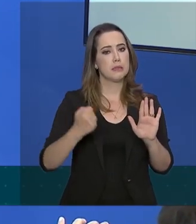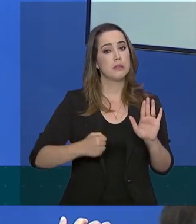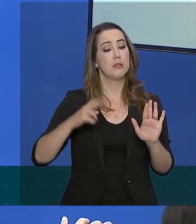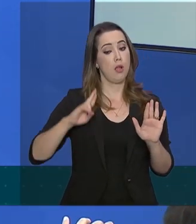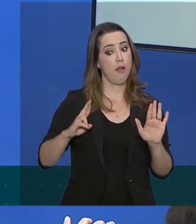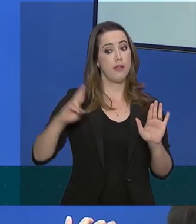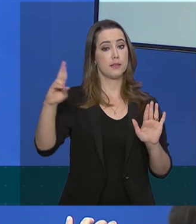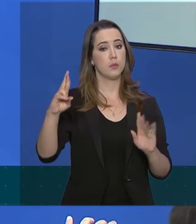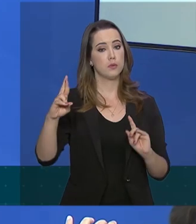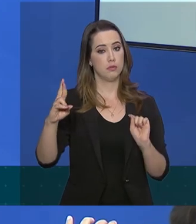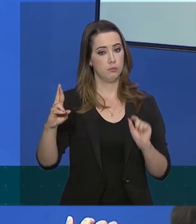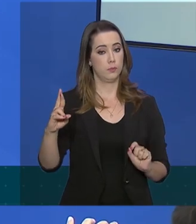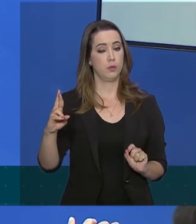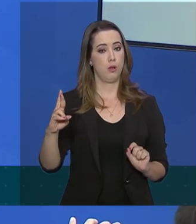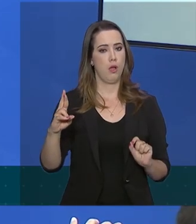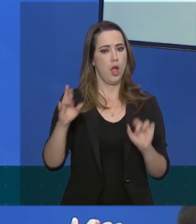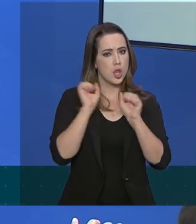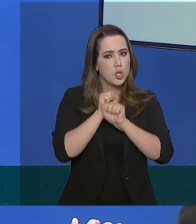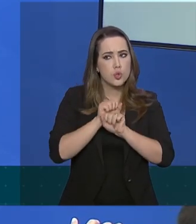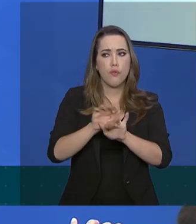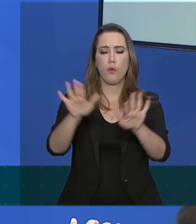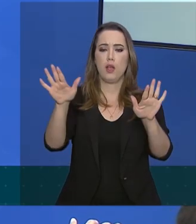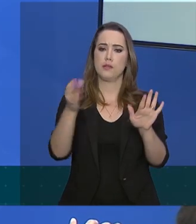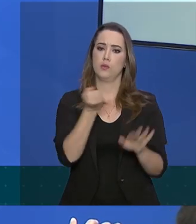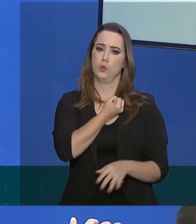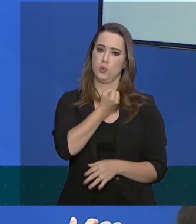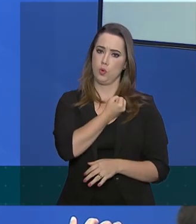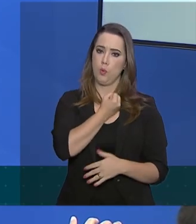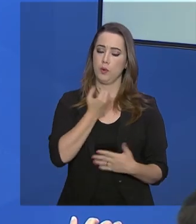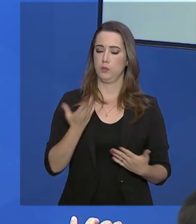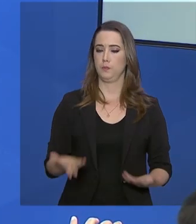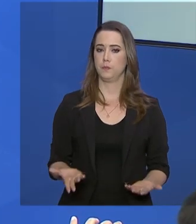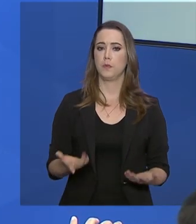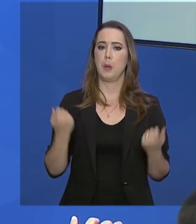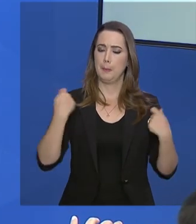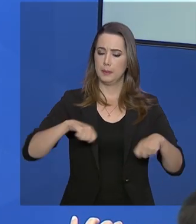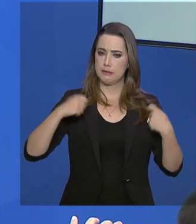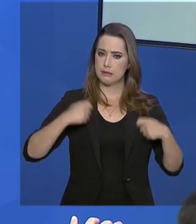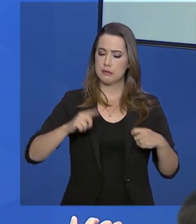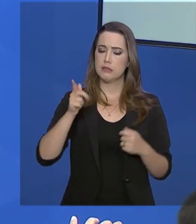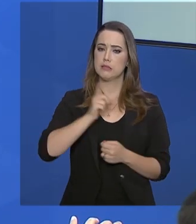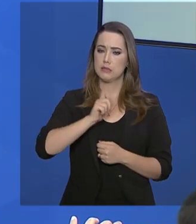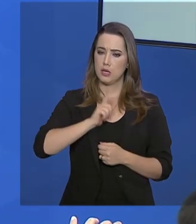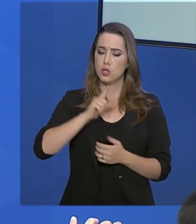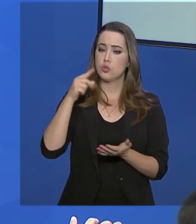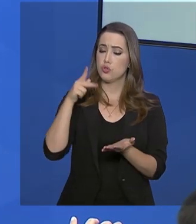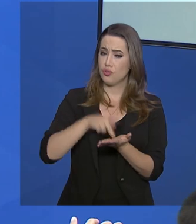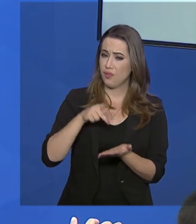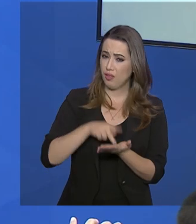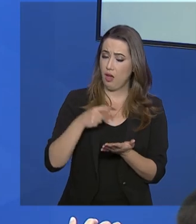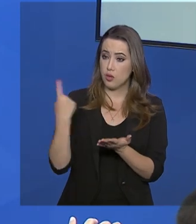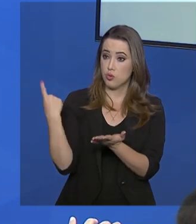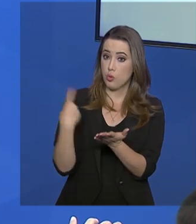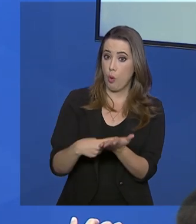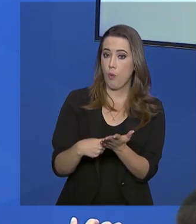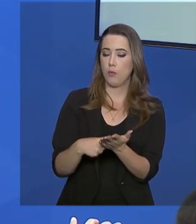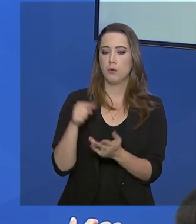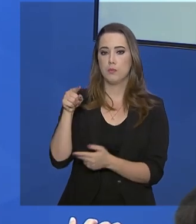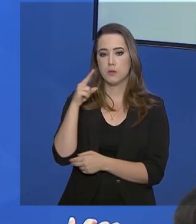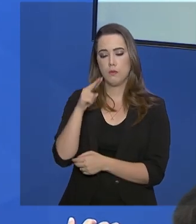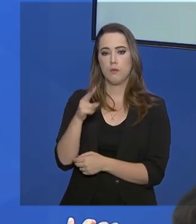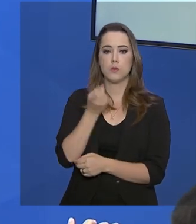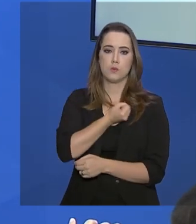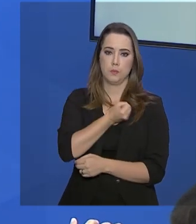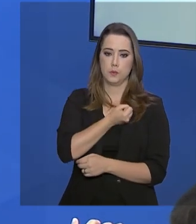responsabilidade na divulgação das informações. Precisa haver realmente compromisso nesses números.